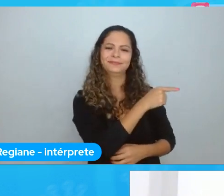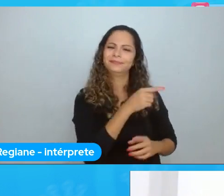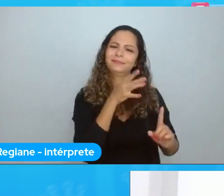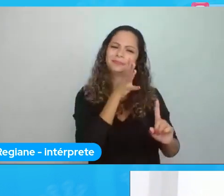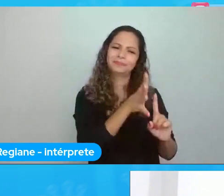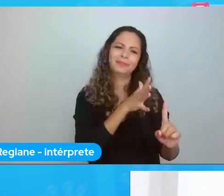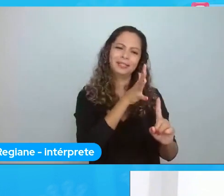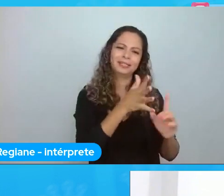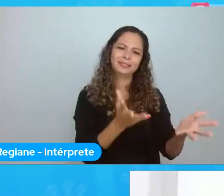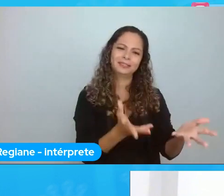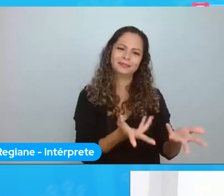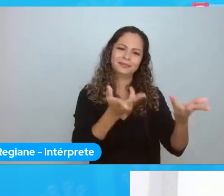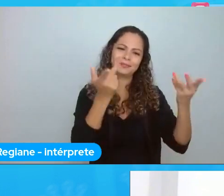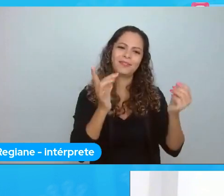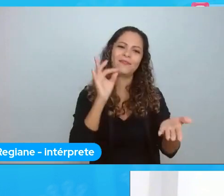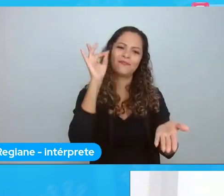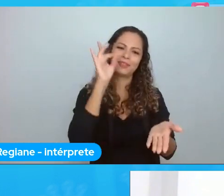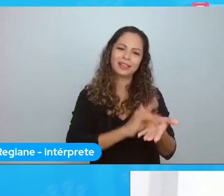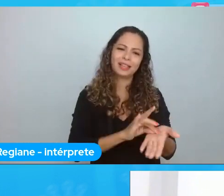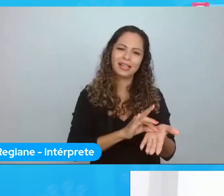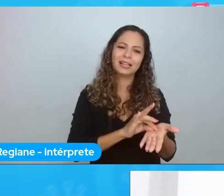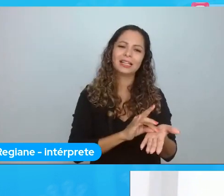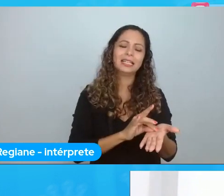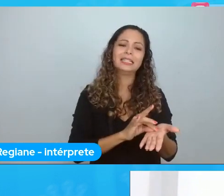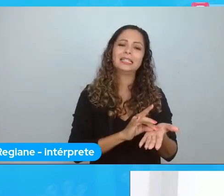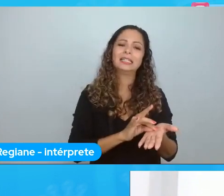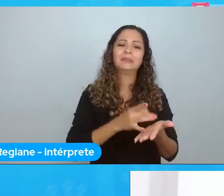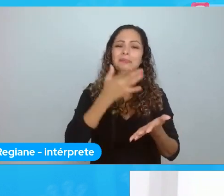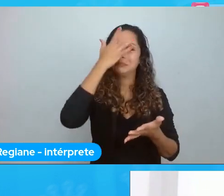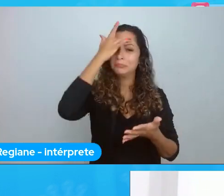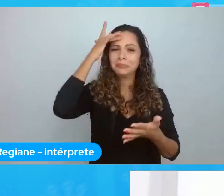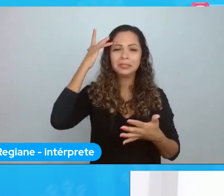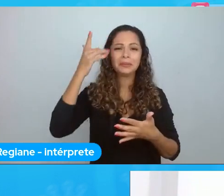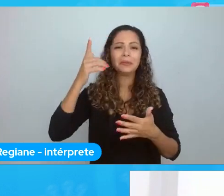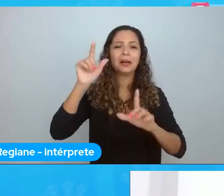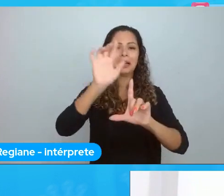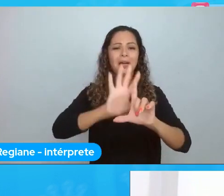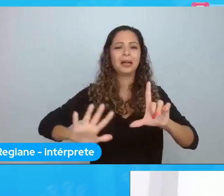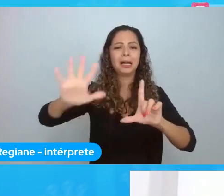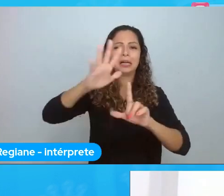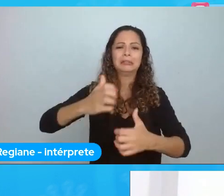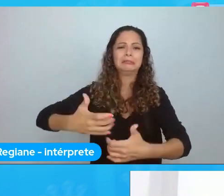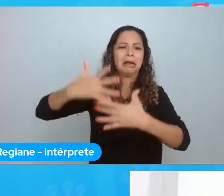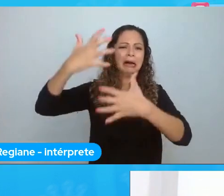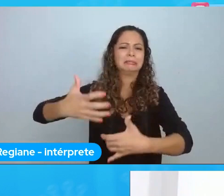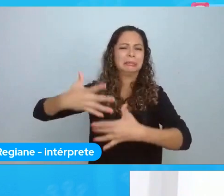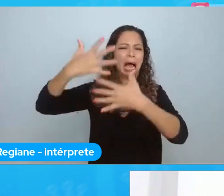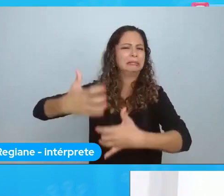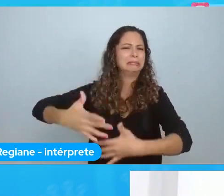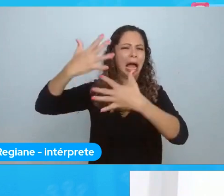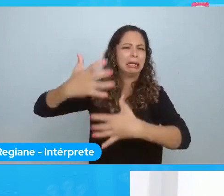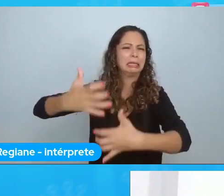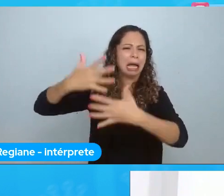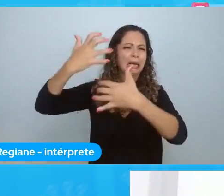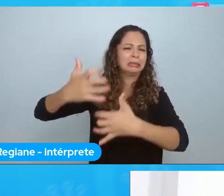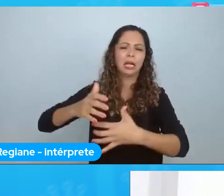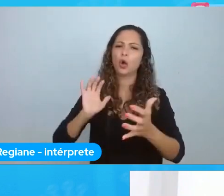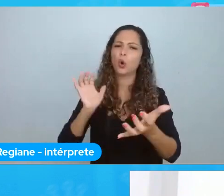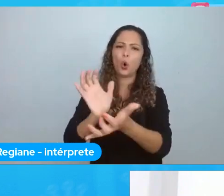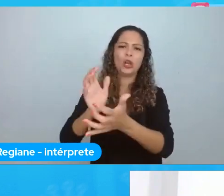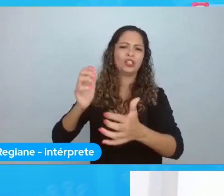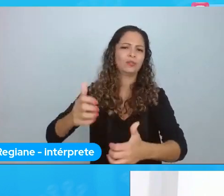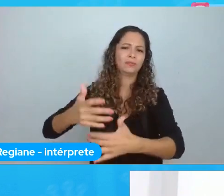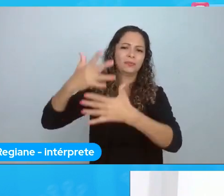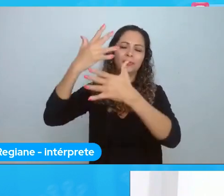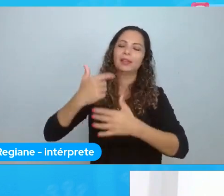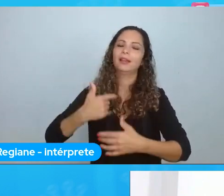Incrível. verdade. Está todo mundo surtando no Discord. Surto coletivo. Eu saí. Eu não